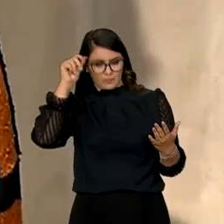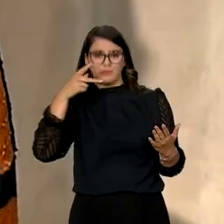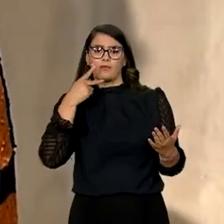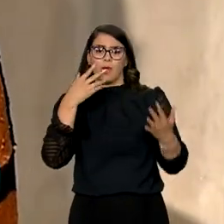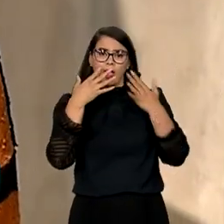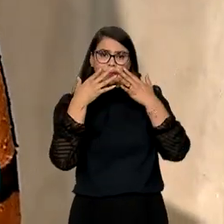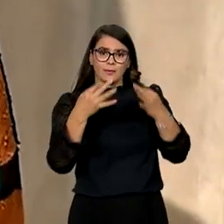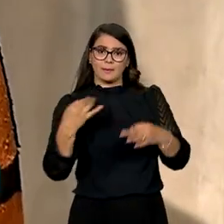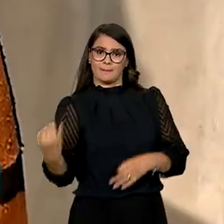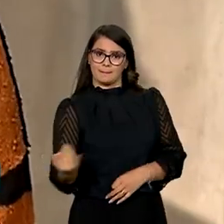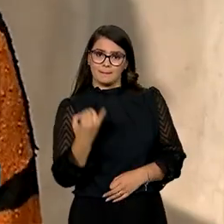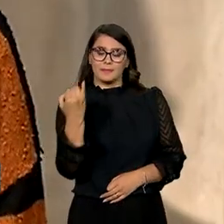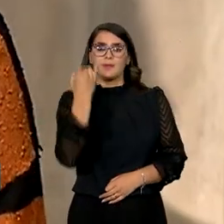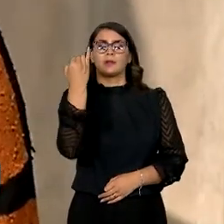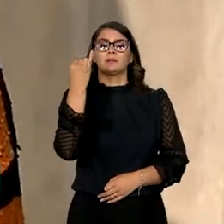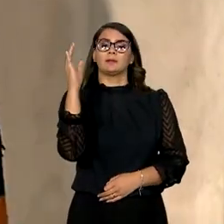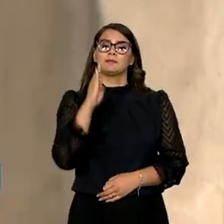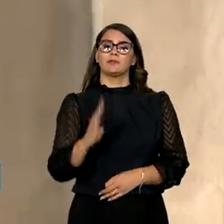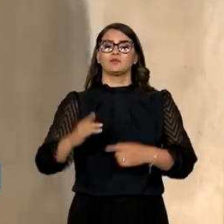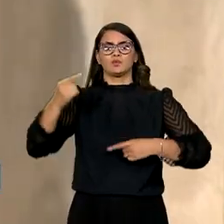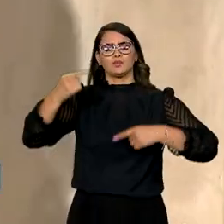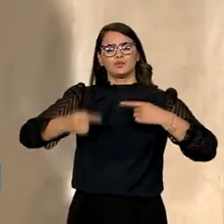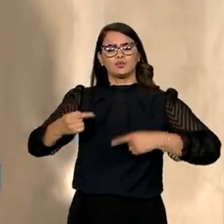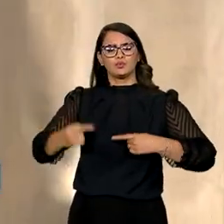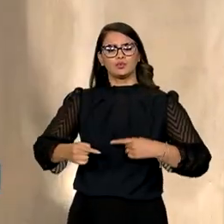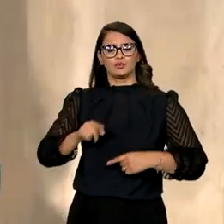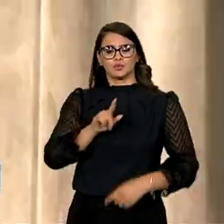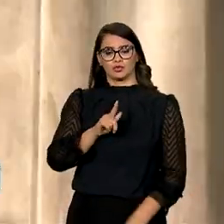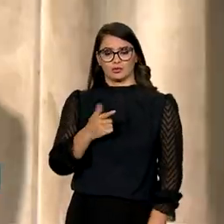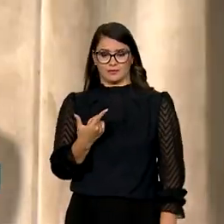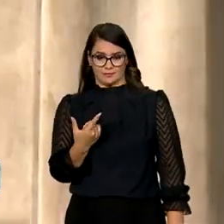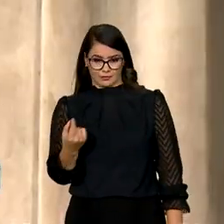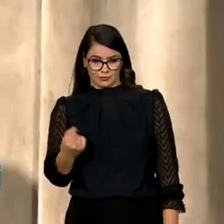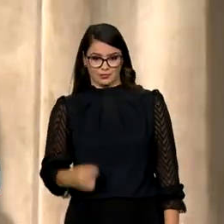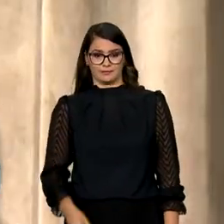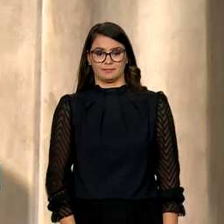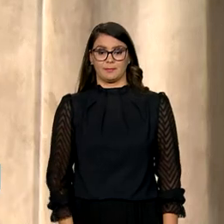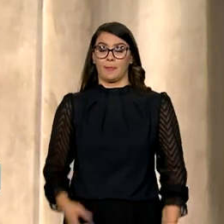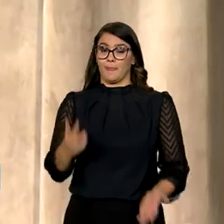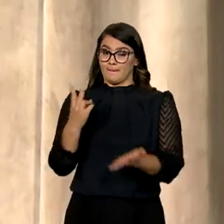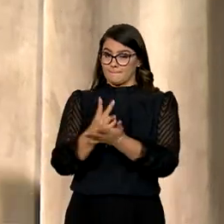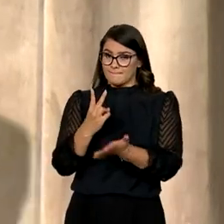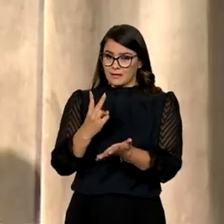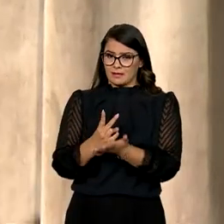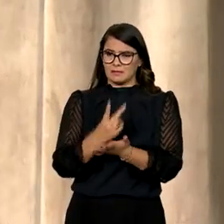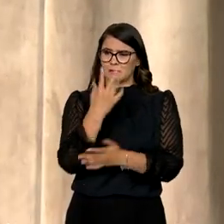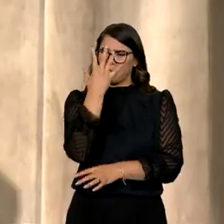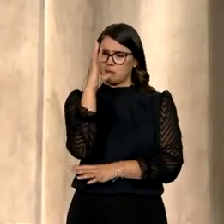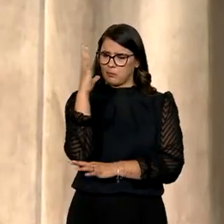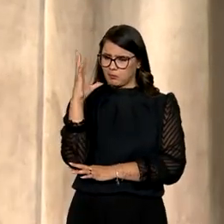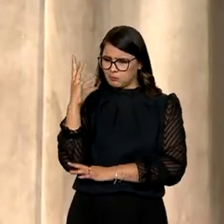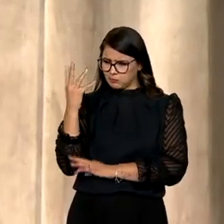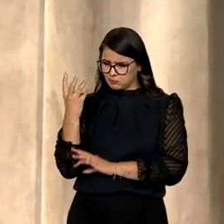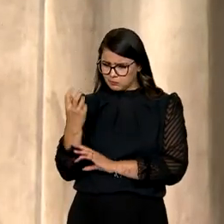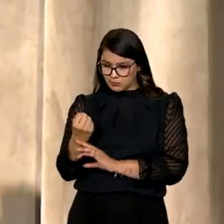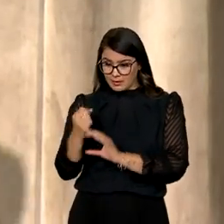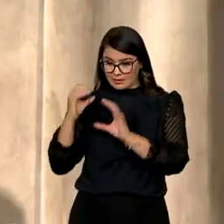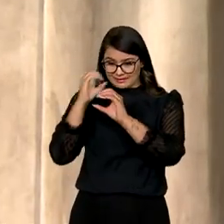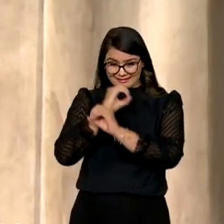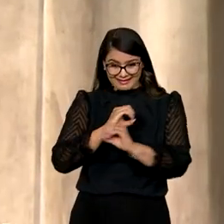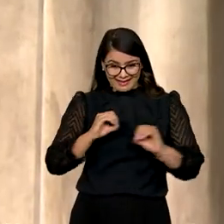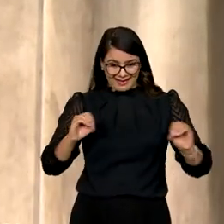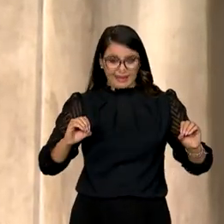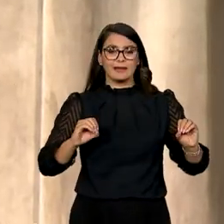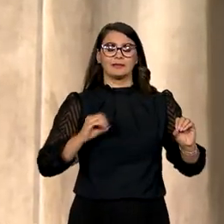Brasil estar à frente das discussões no G20. Mesmo que a gente chegue ao desmatamento zero, como é o nosso compromisso,